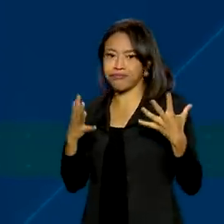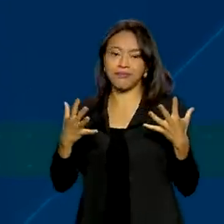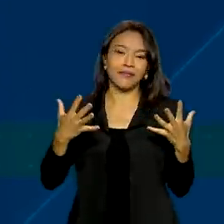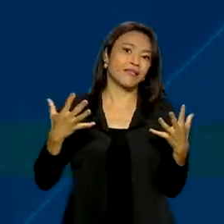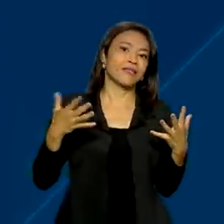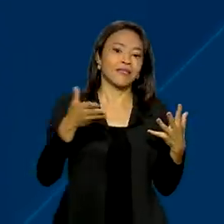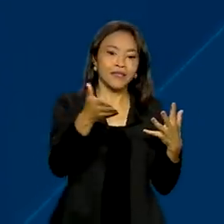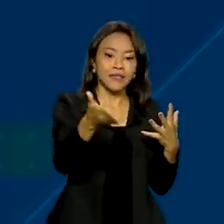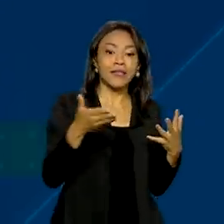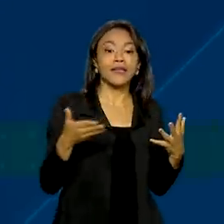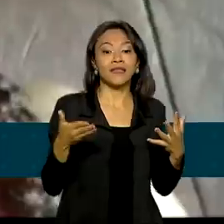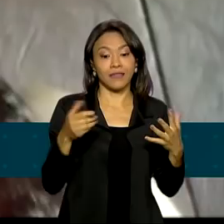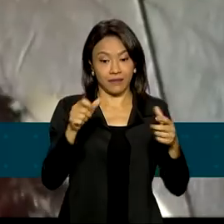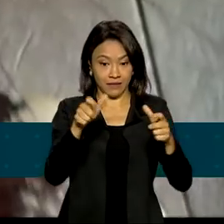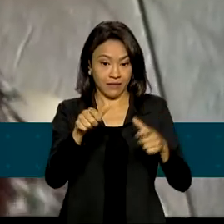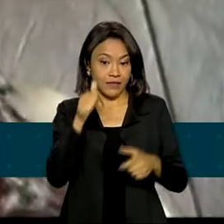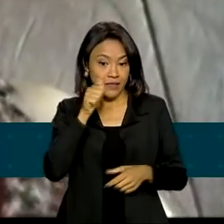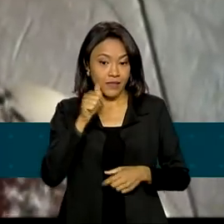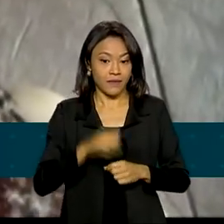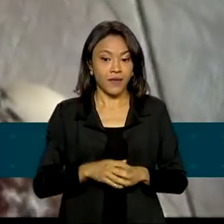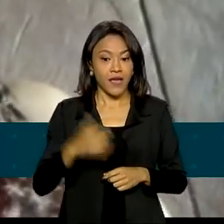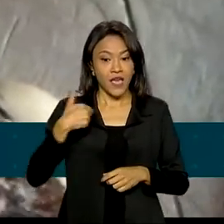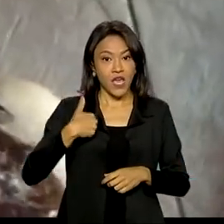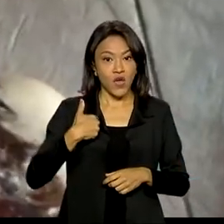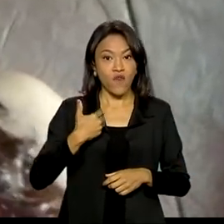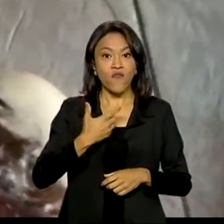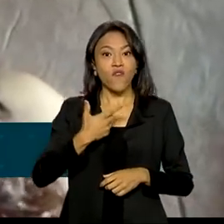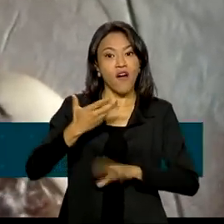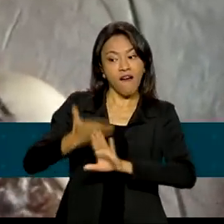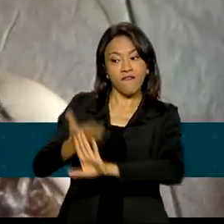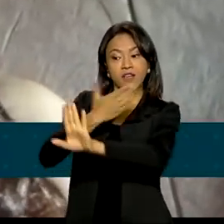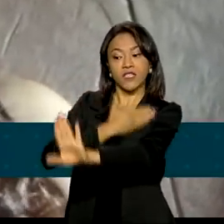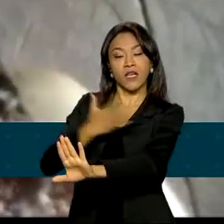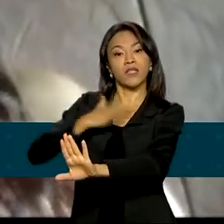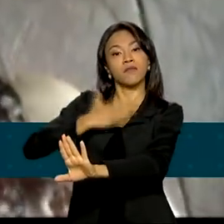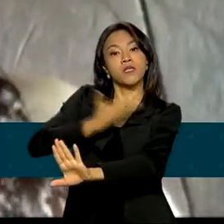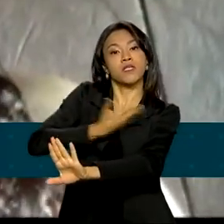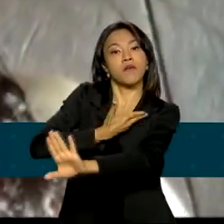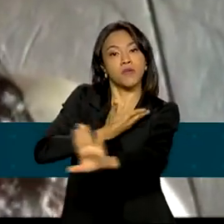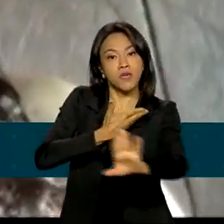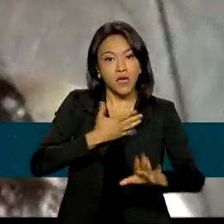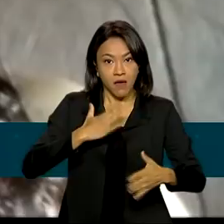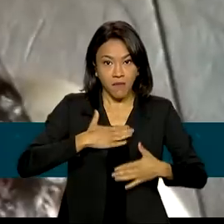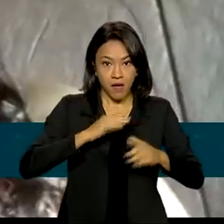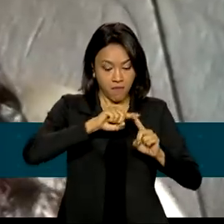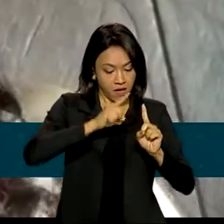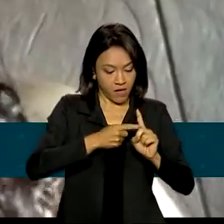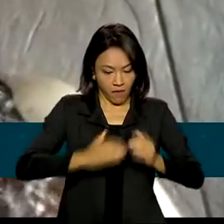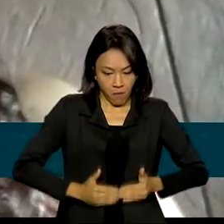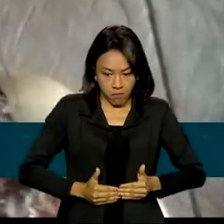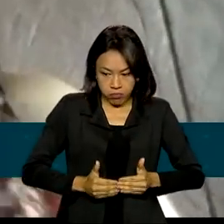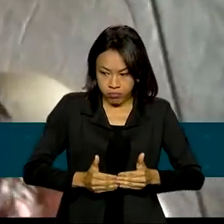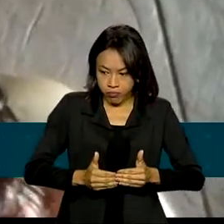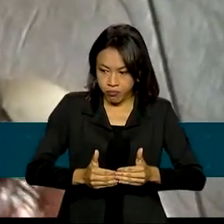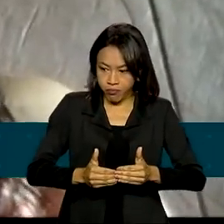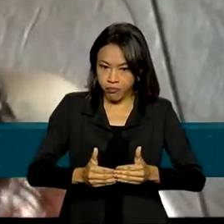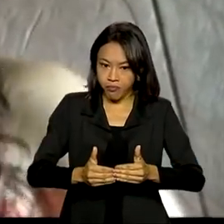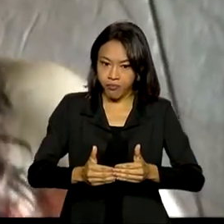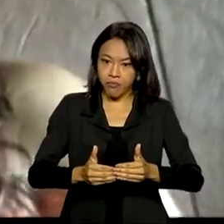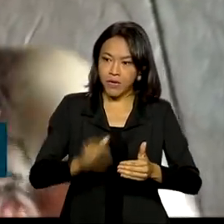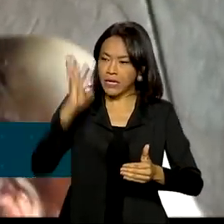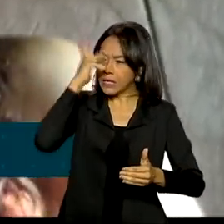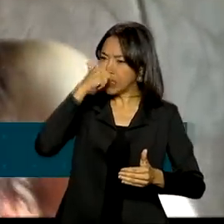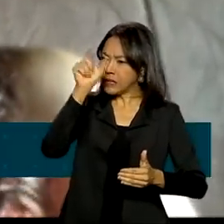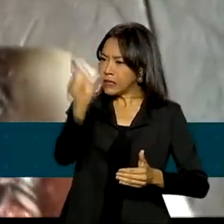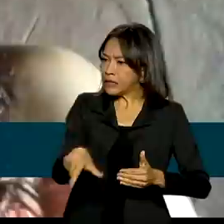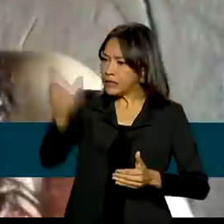dessa criana de Chapuri. Eu quis me afastar totalmente das minhas amigas. Minha barriga vai crescer, as minhas amigas vão continuar lindas e belas e eu